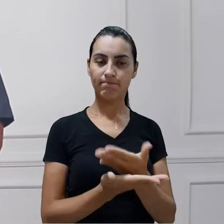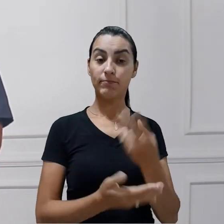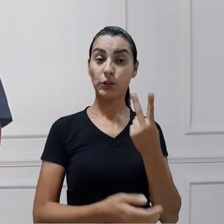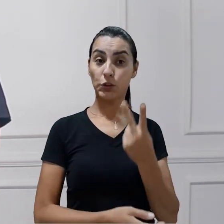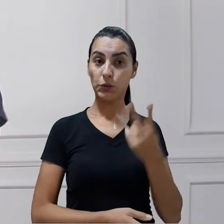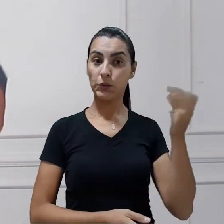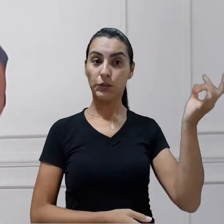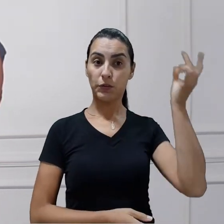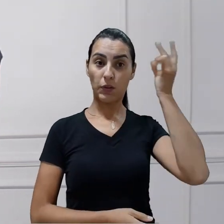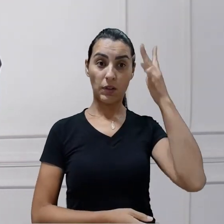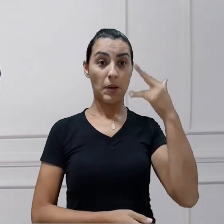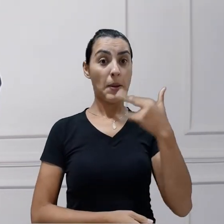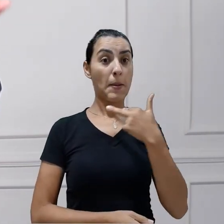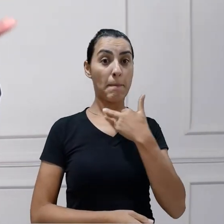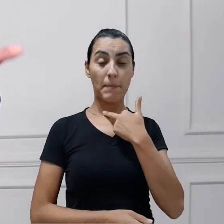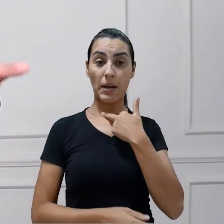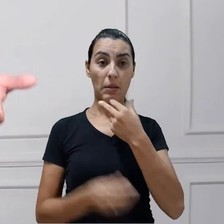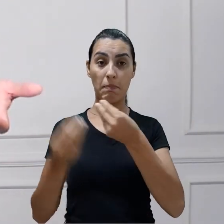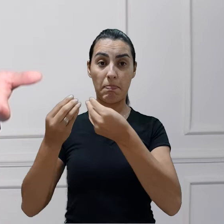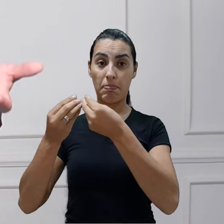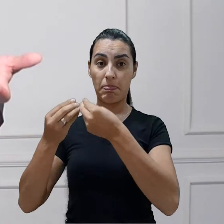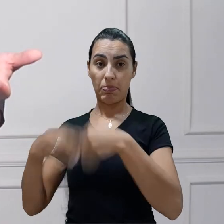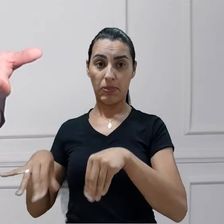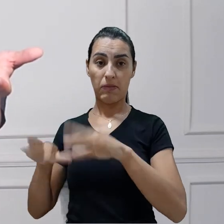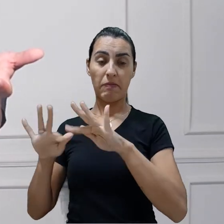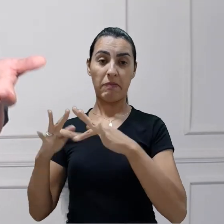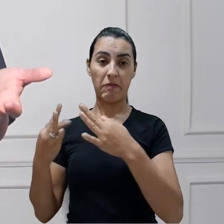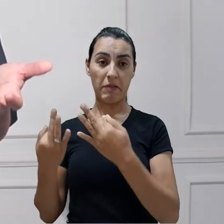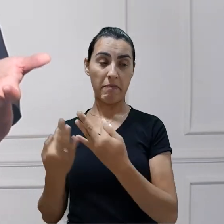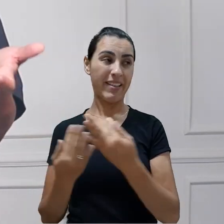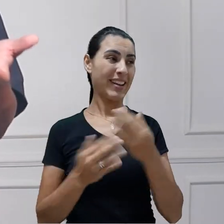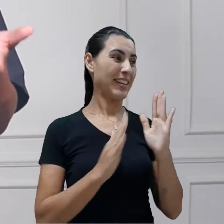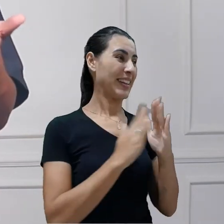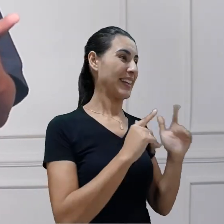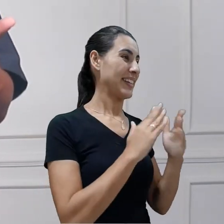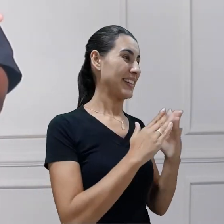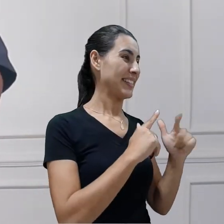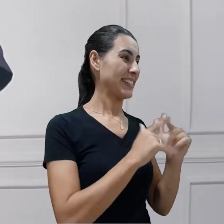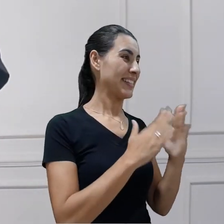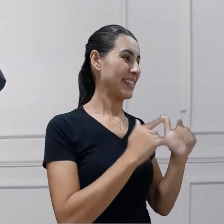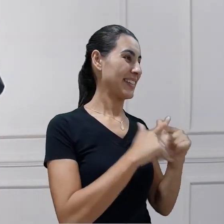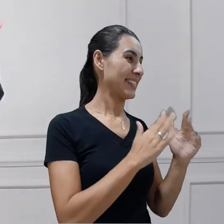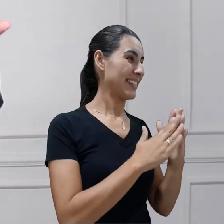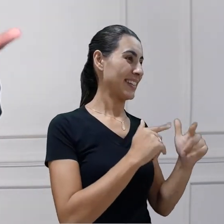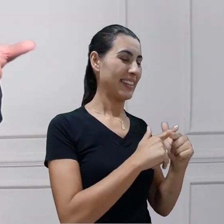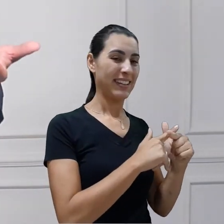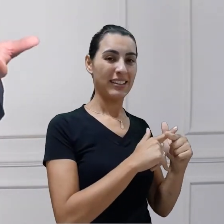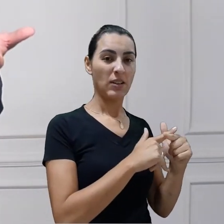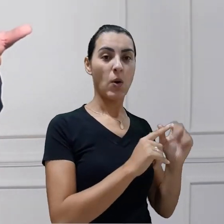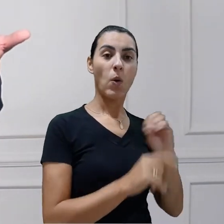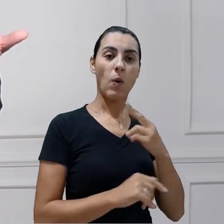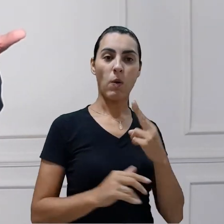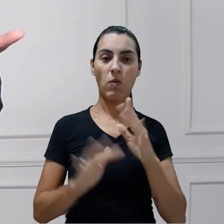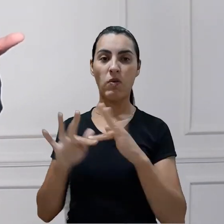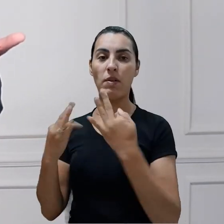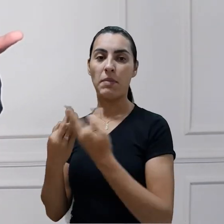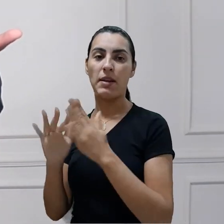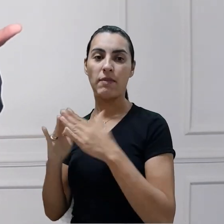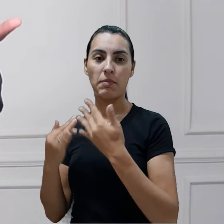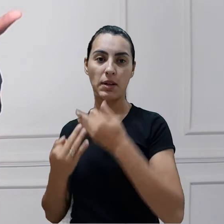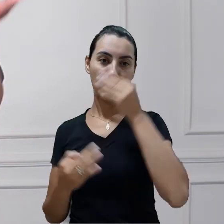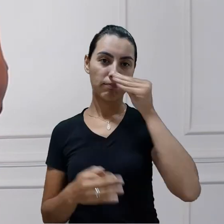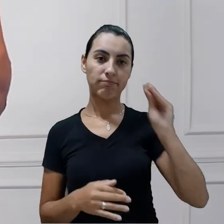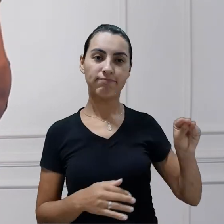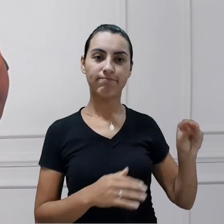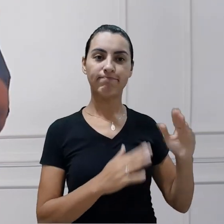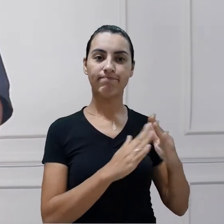para que não possa pender para um lado apenas e nem pender para o outro, porque senão a gente acaba